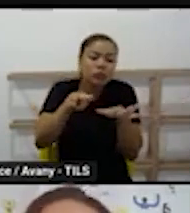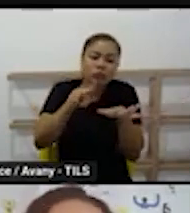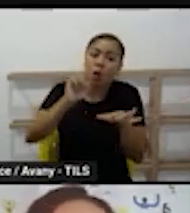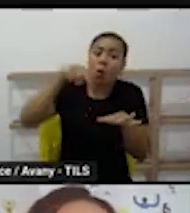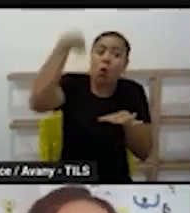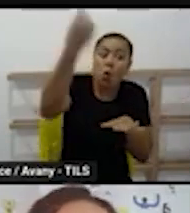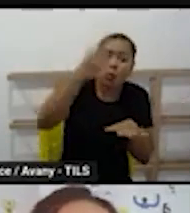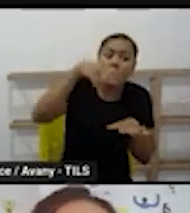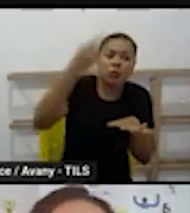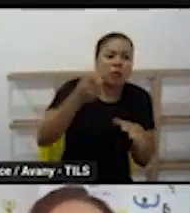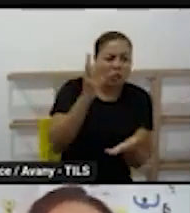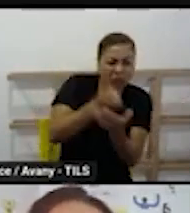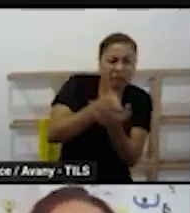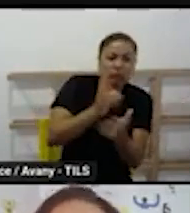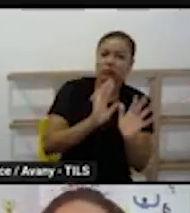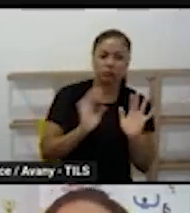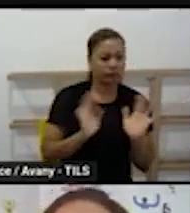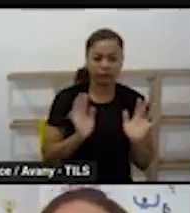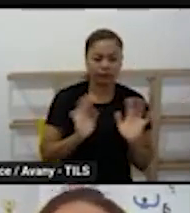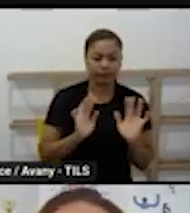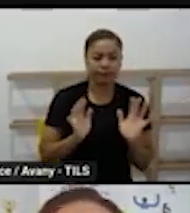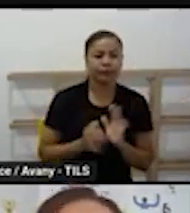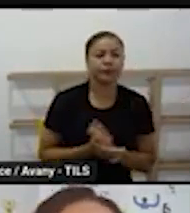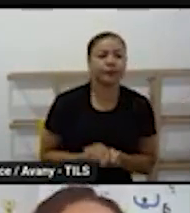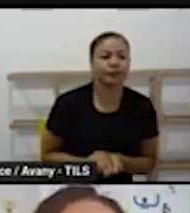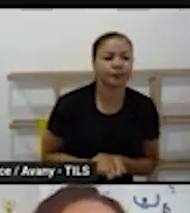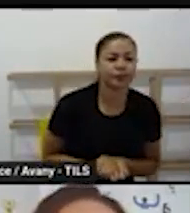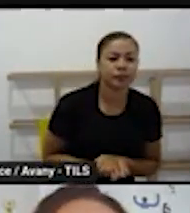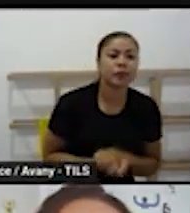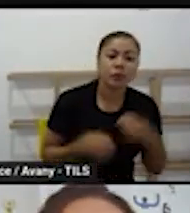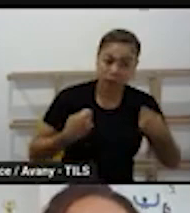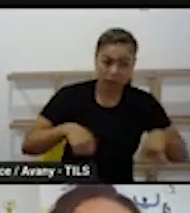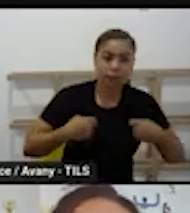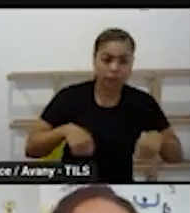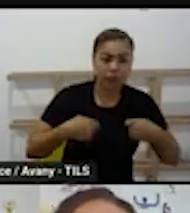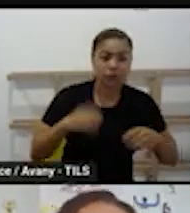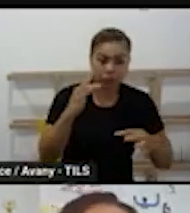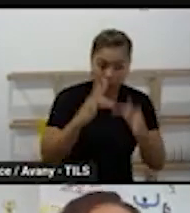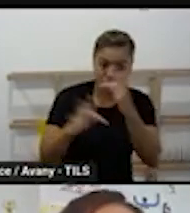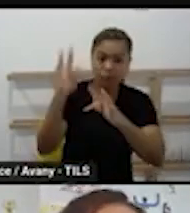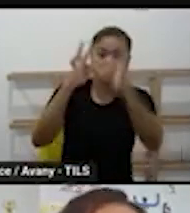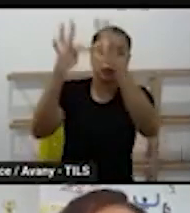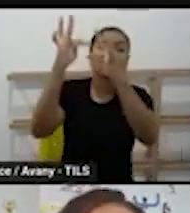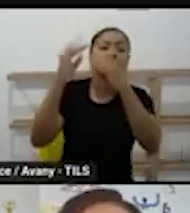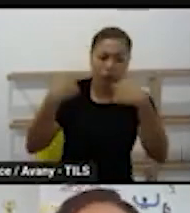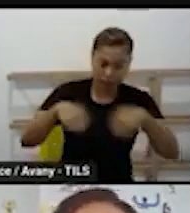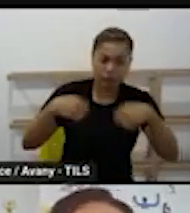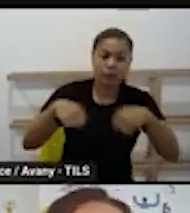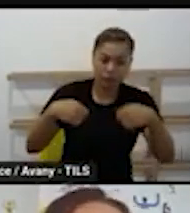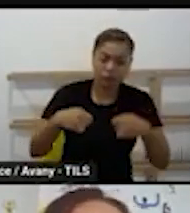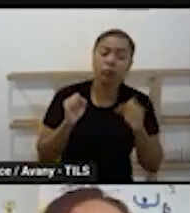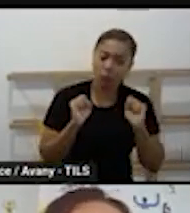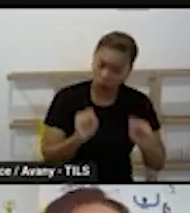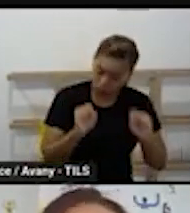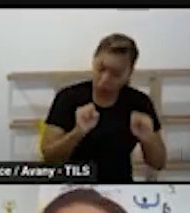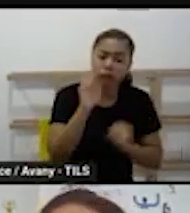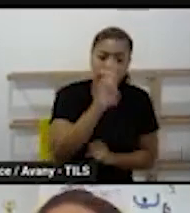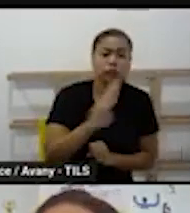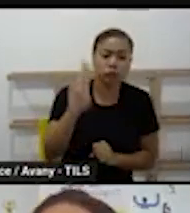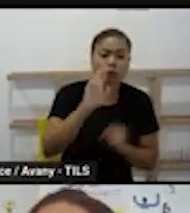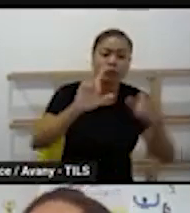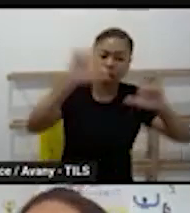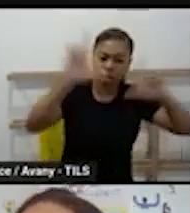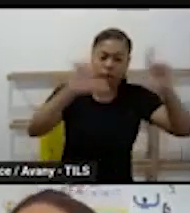mas esses materiais precisam ser usados esses recursos tecnológicos precisam ser usados pode ser usado sim nada contra a